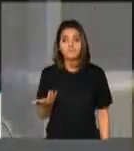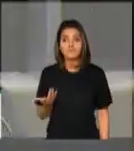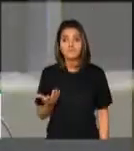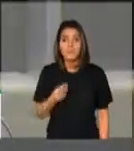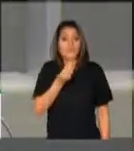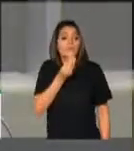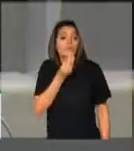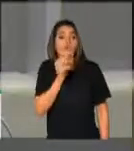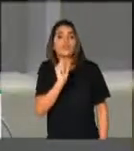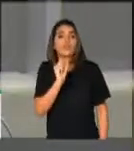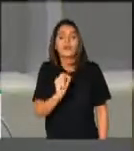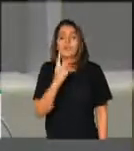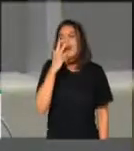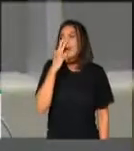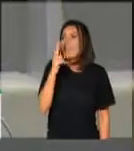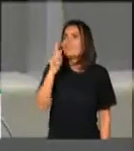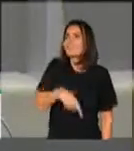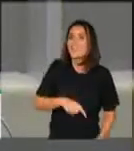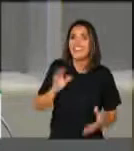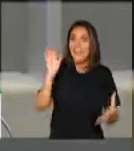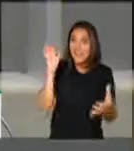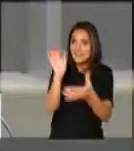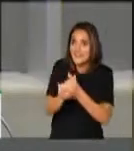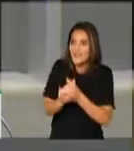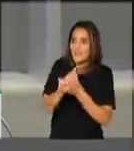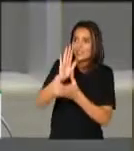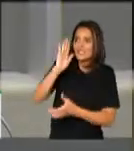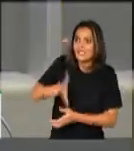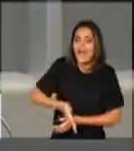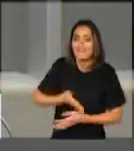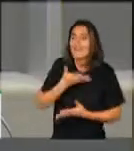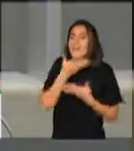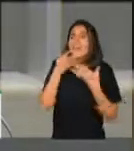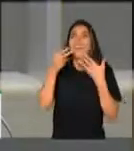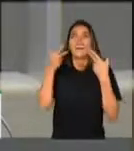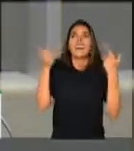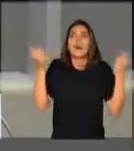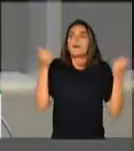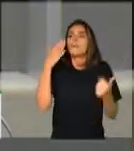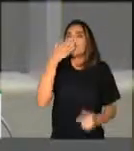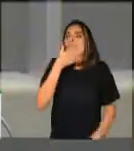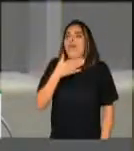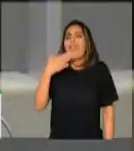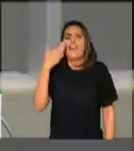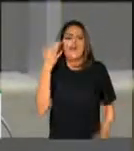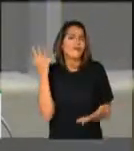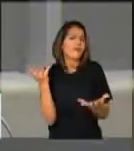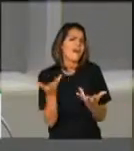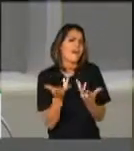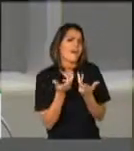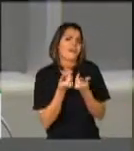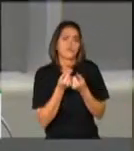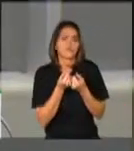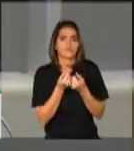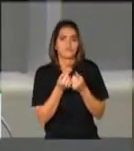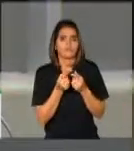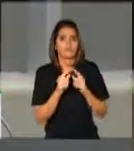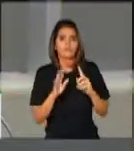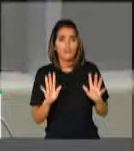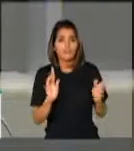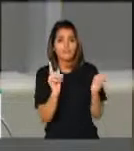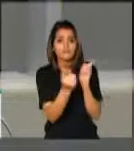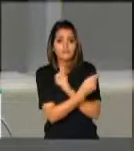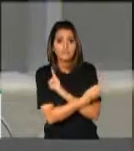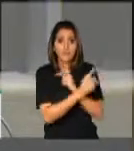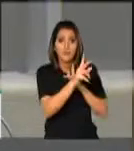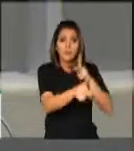de lua de mel, deputado Marcelo. Mas a população já está frustrada.